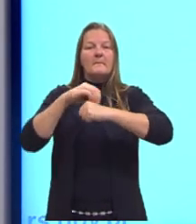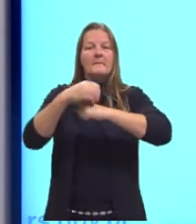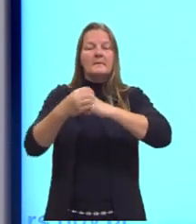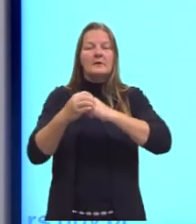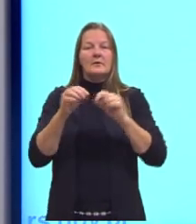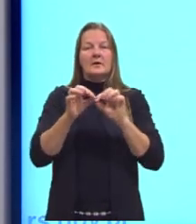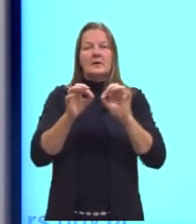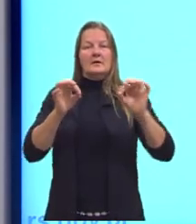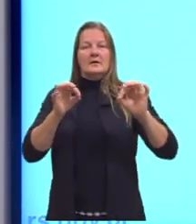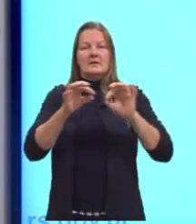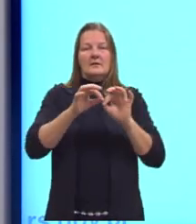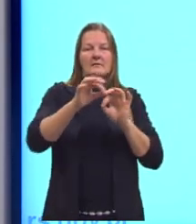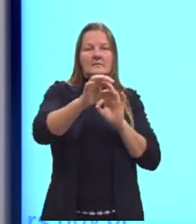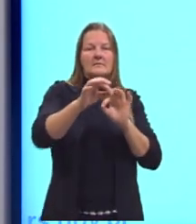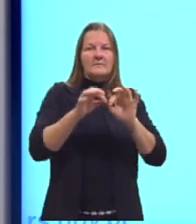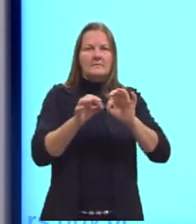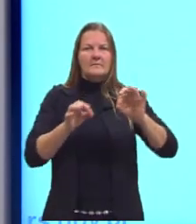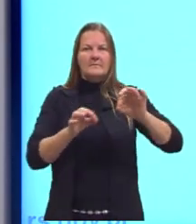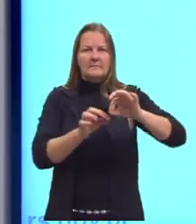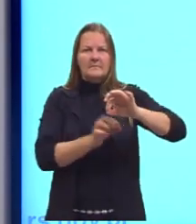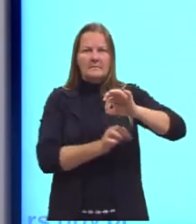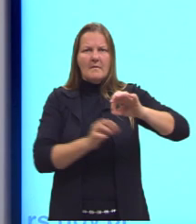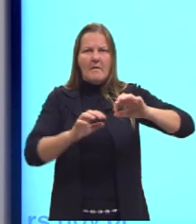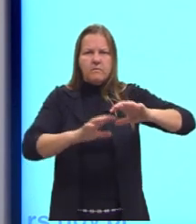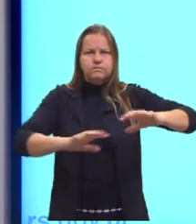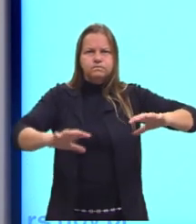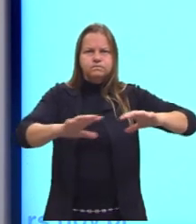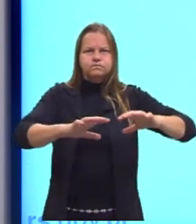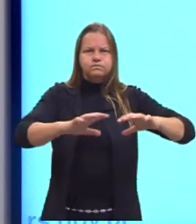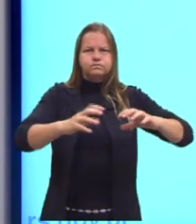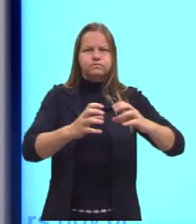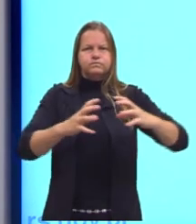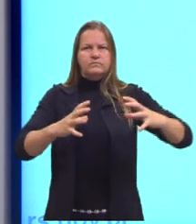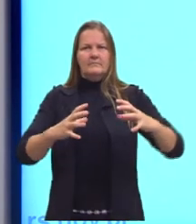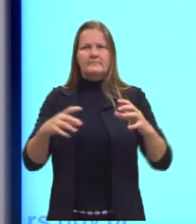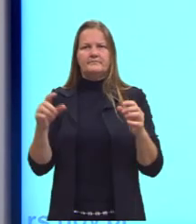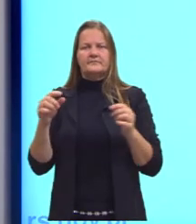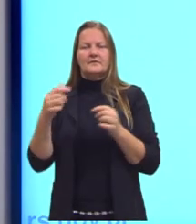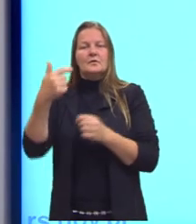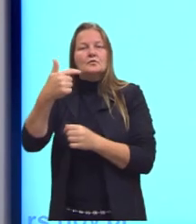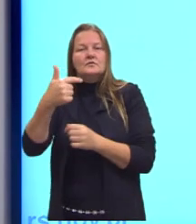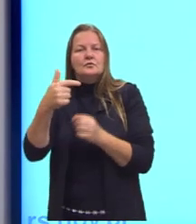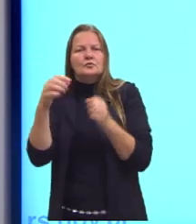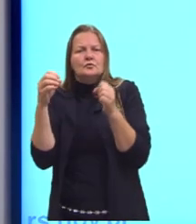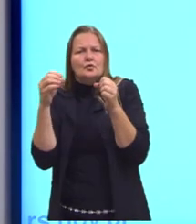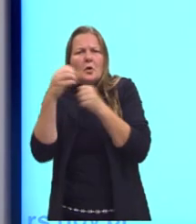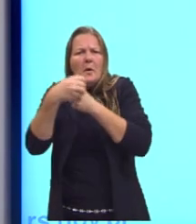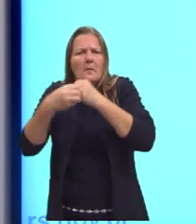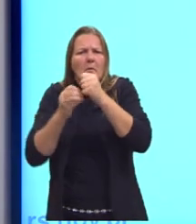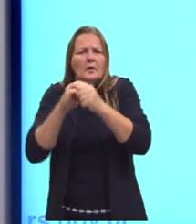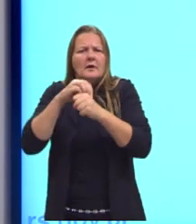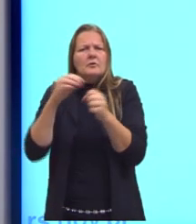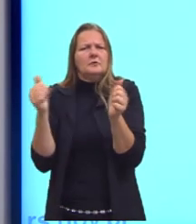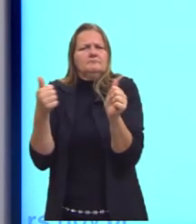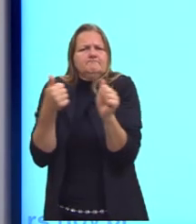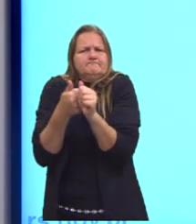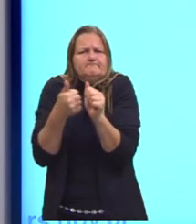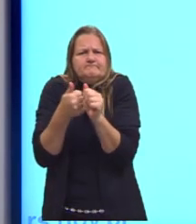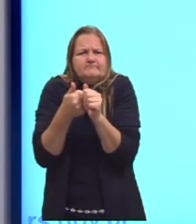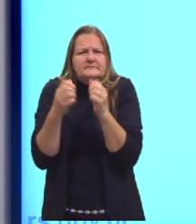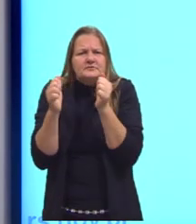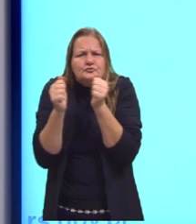outra. Então, elas têm um espaço maior entre elas. Já nesse segundo exemplo aqui, a gente tem as moléculas todas